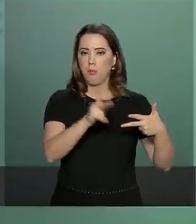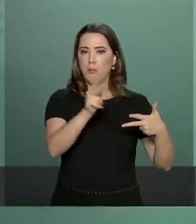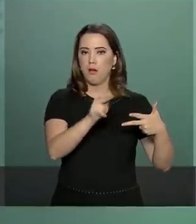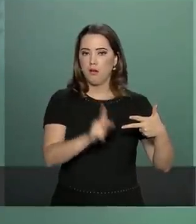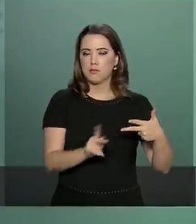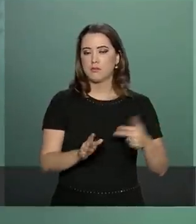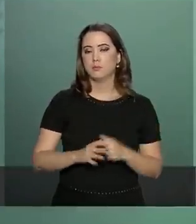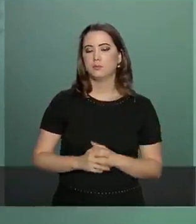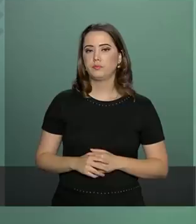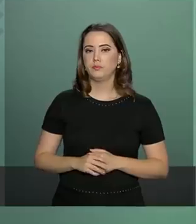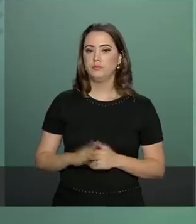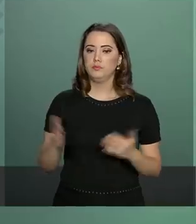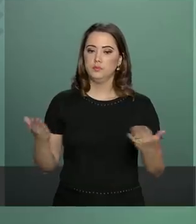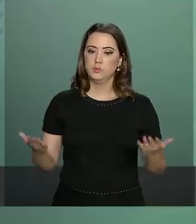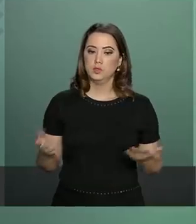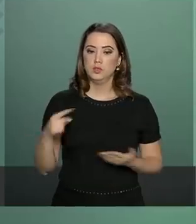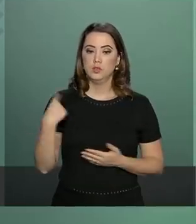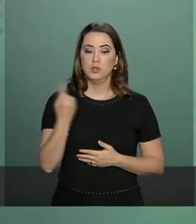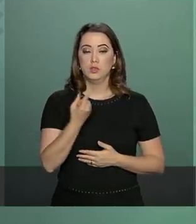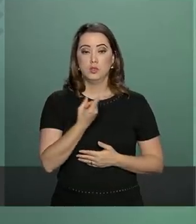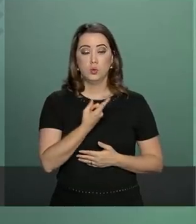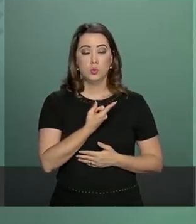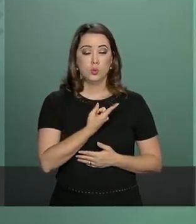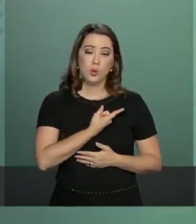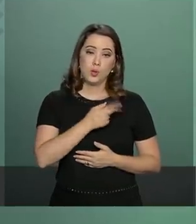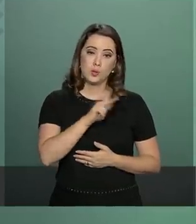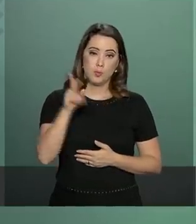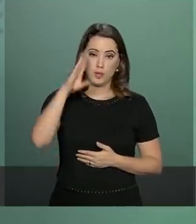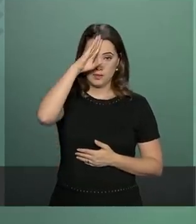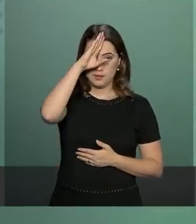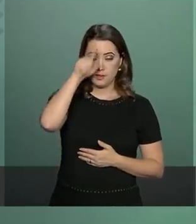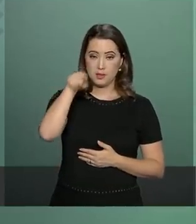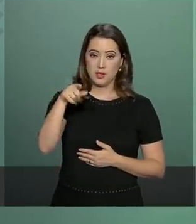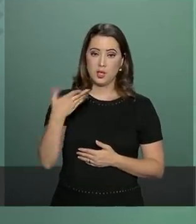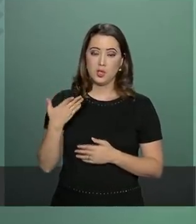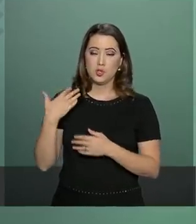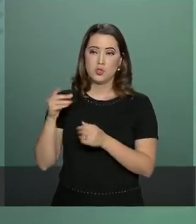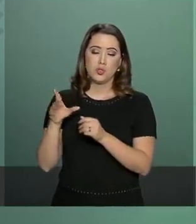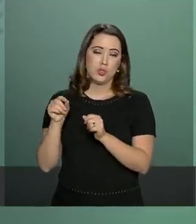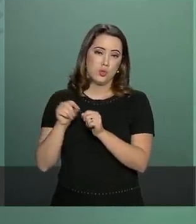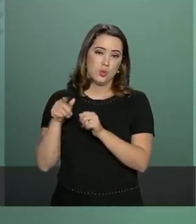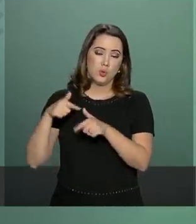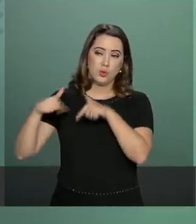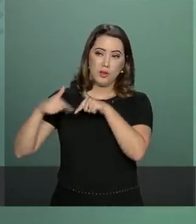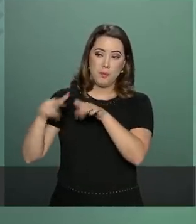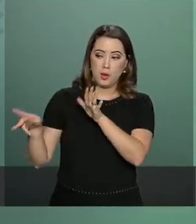não tenha sido o boi na azul, Blue Beret, ele tem como lema tudo pela paz.